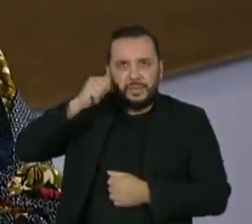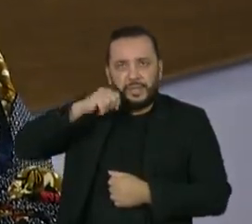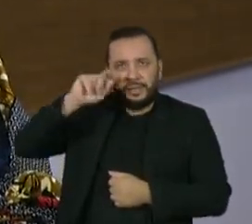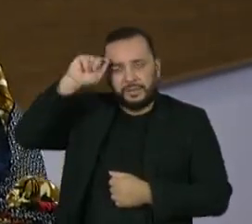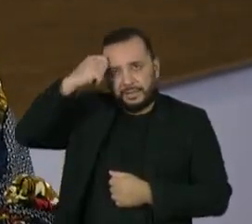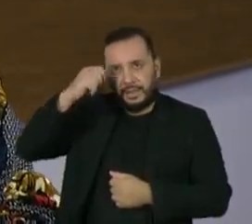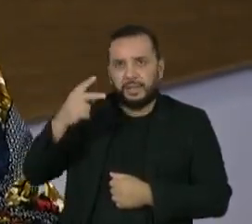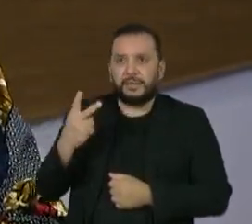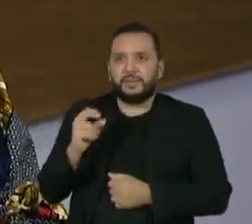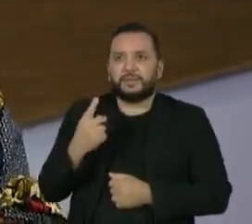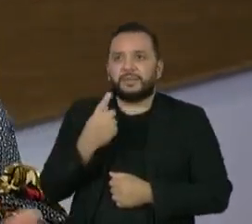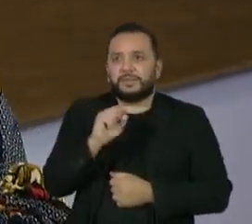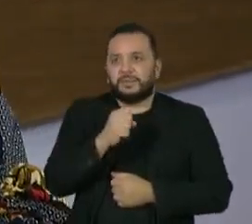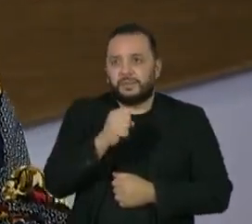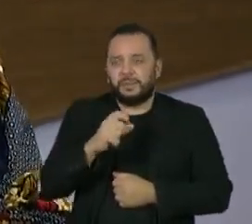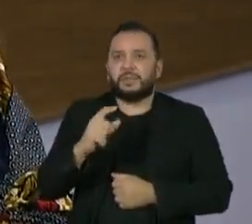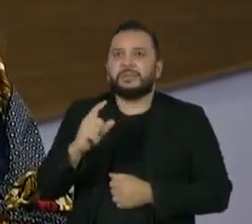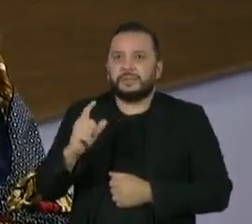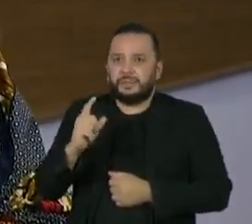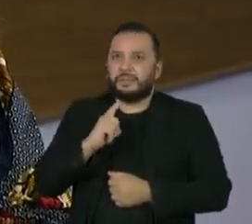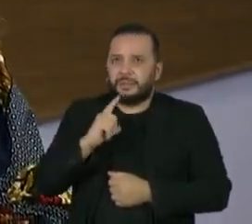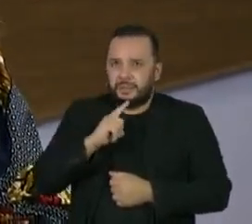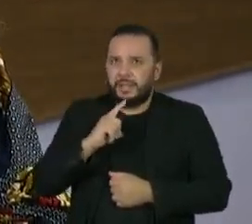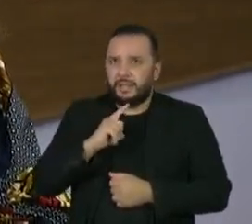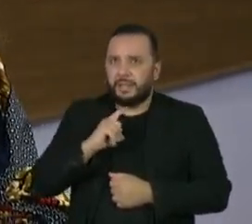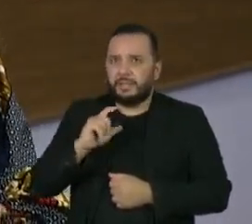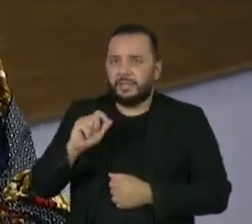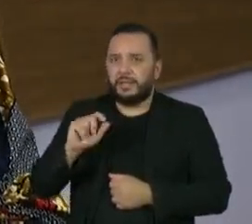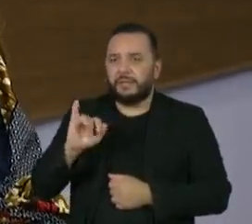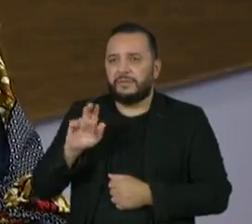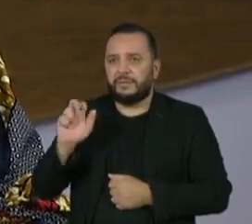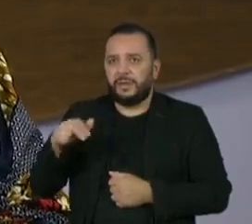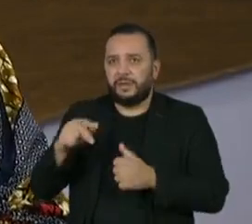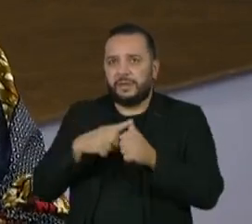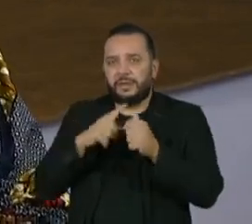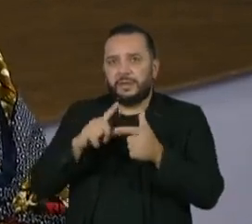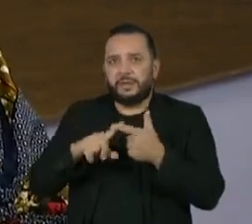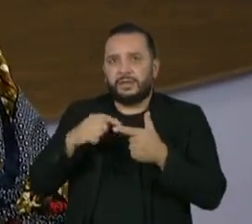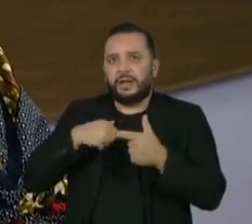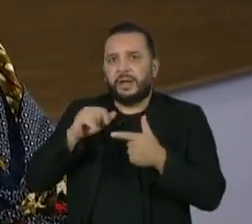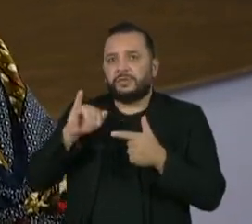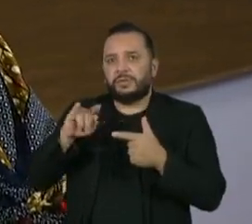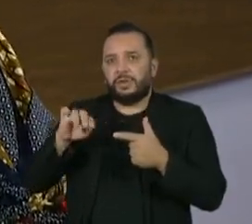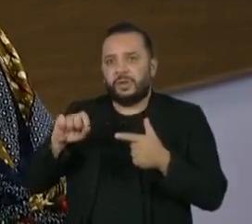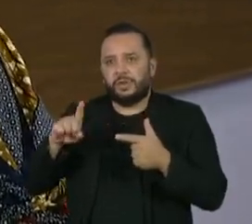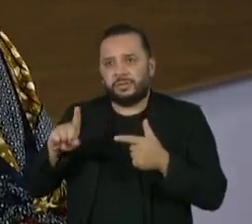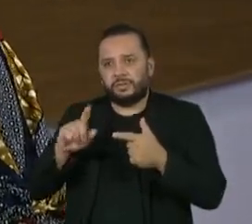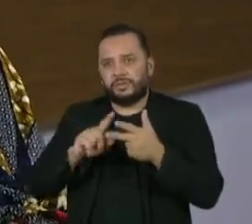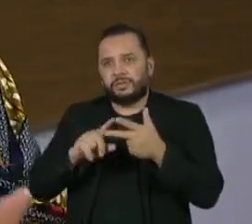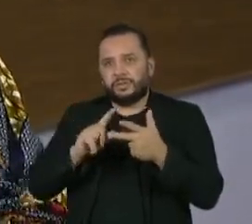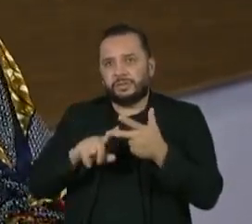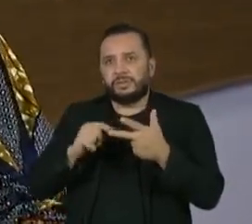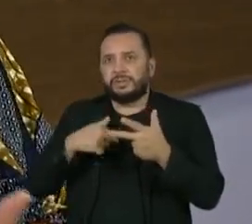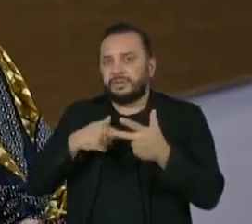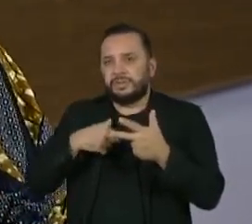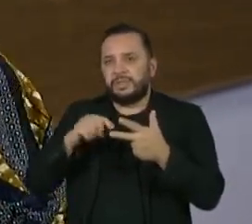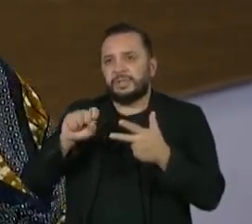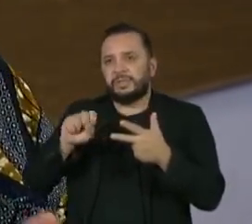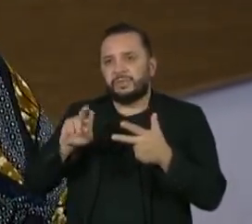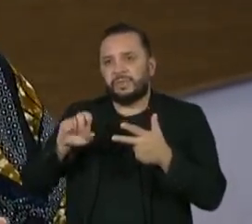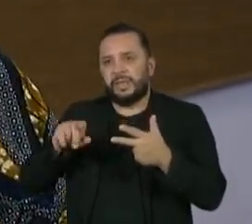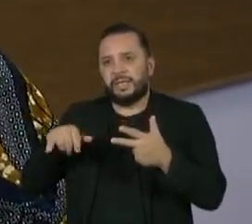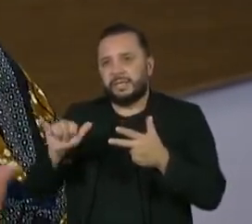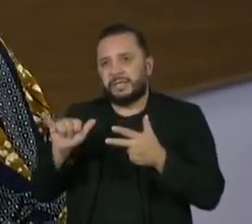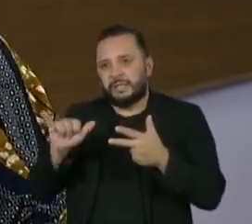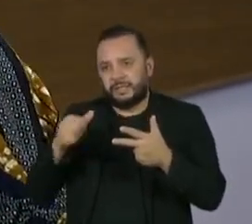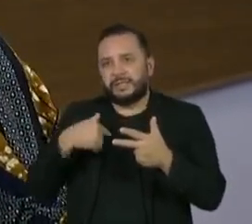2018 e aí a gente encontra temas como autoridade, Vima Piedade, a gente encontra Audrey Lorde falando da raiva, a gente tem Sueli Carneiro